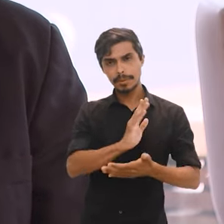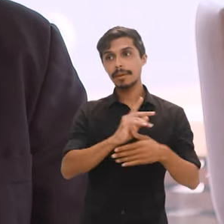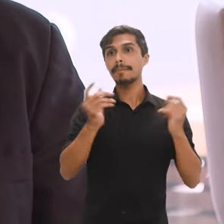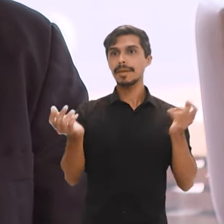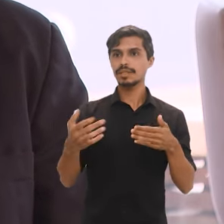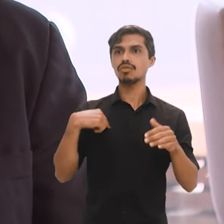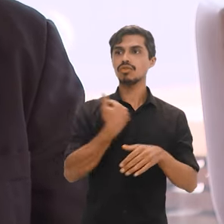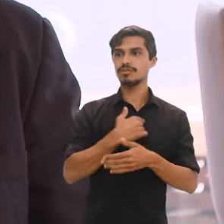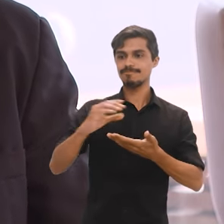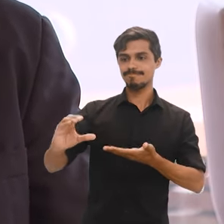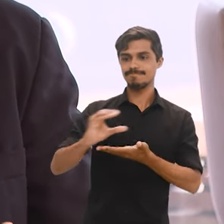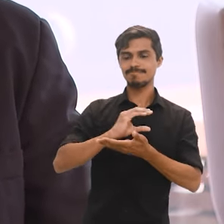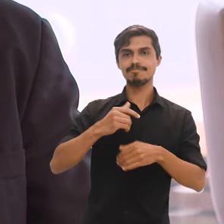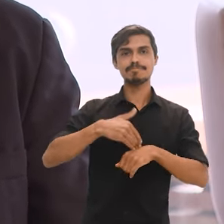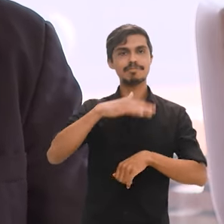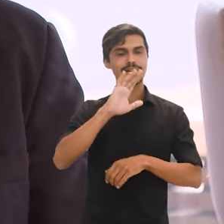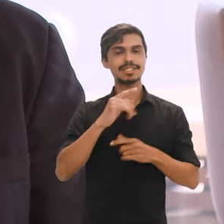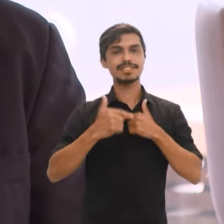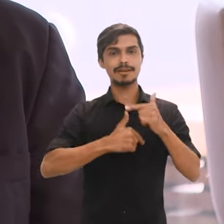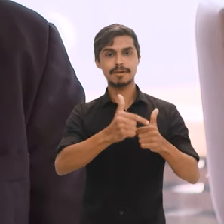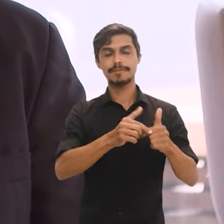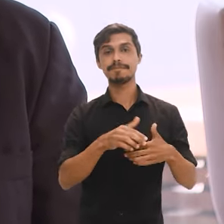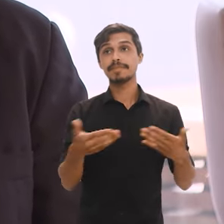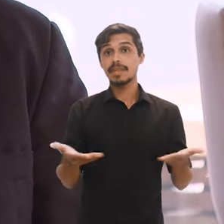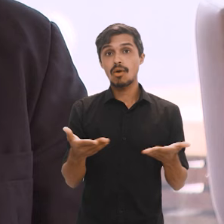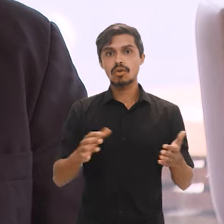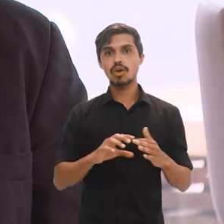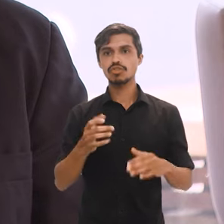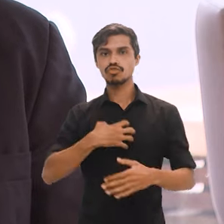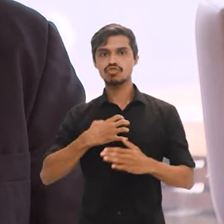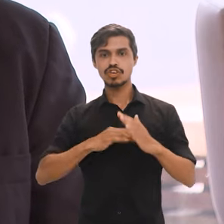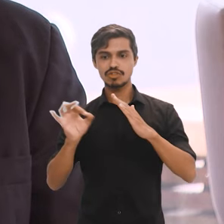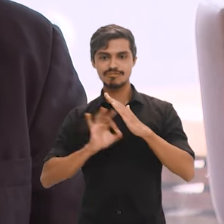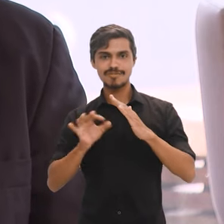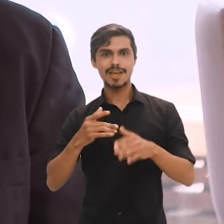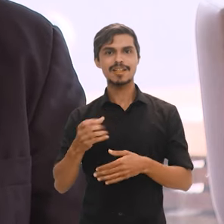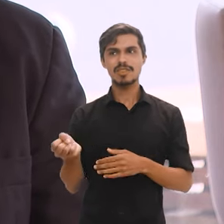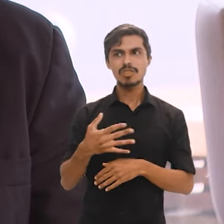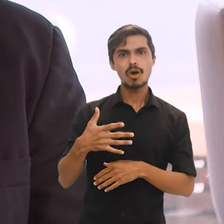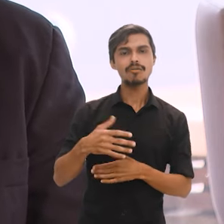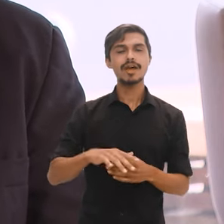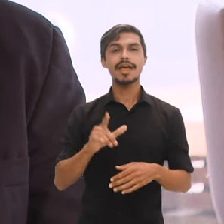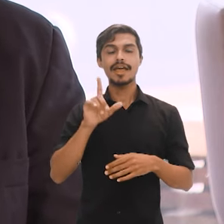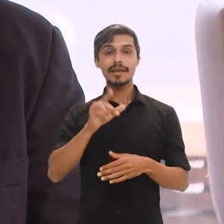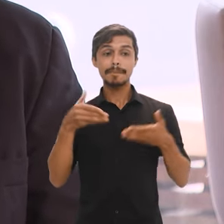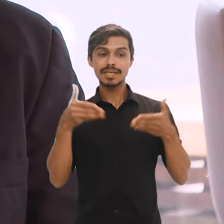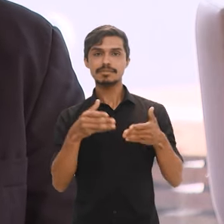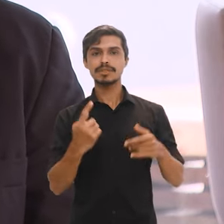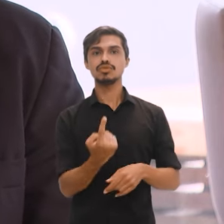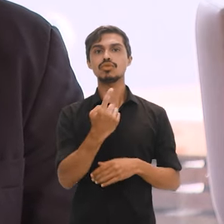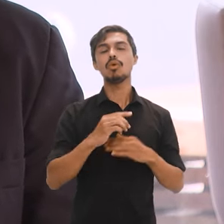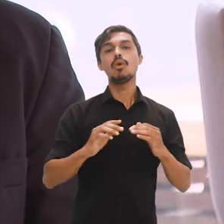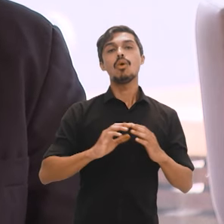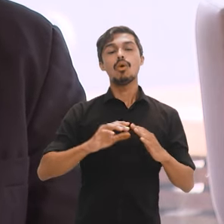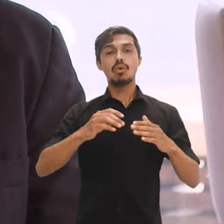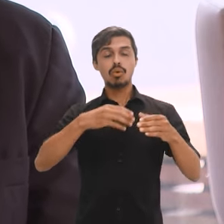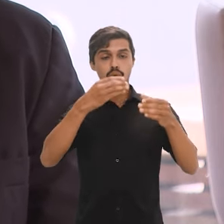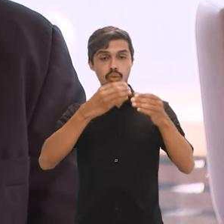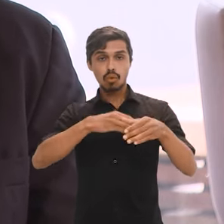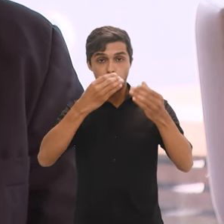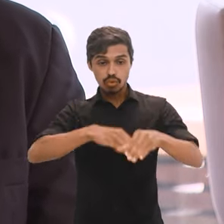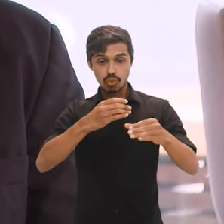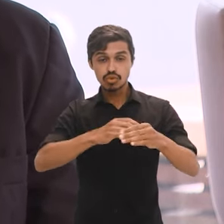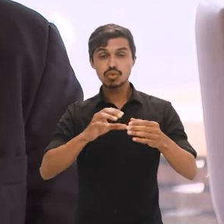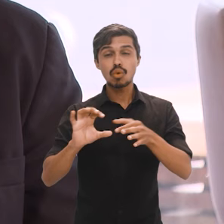força de trabalho. O IBGE, inclusive, de forma inédita, faz parte, então, de um concurso unificado que está sendo feito no âmbito do governo